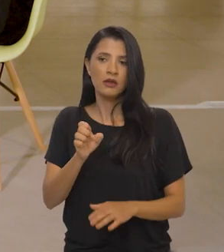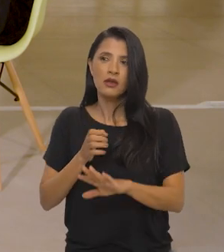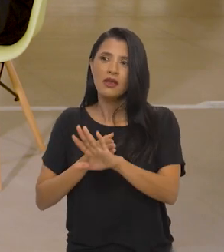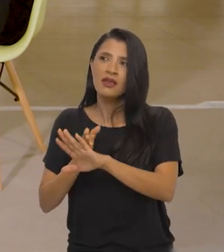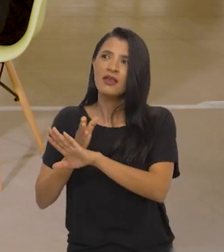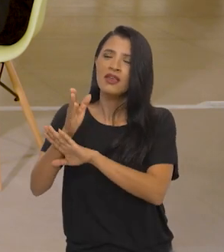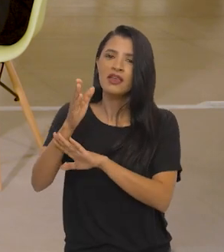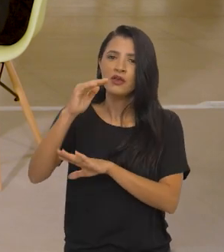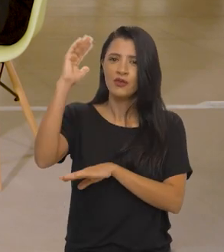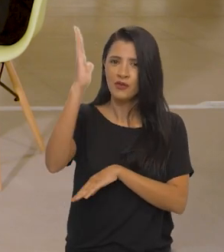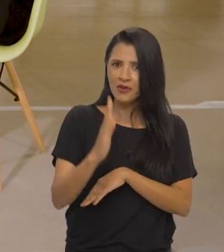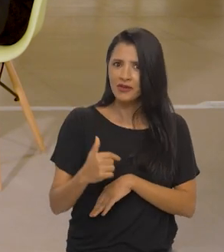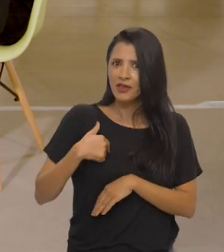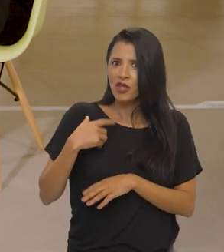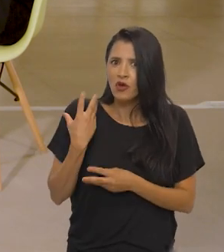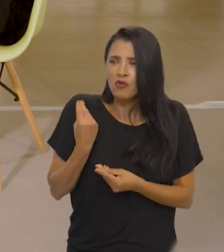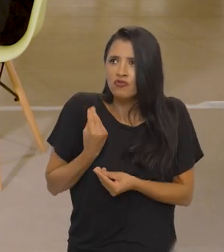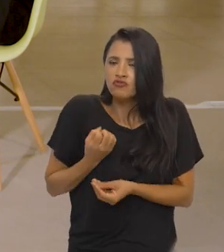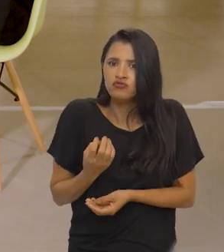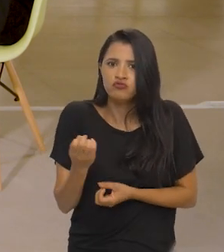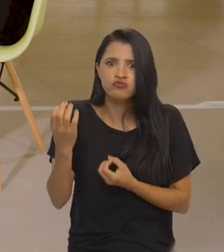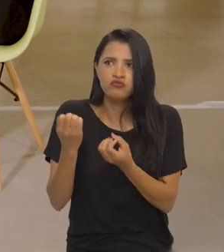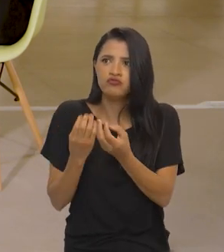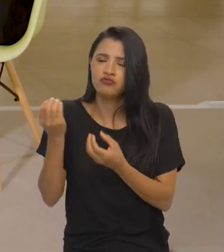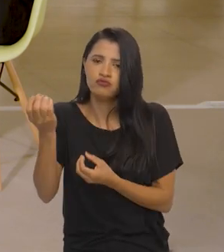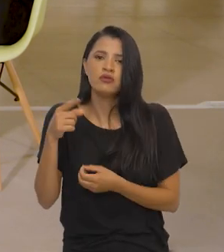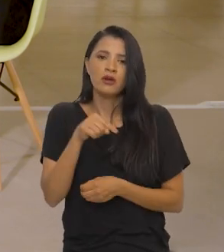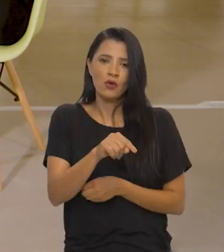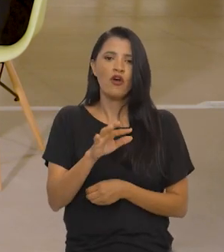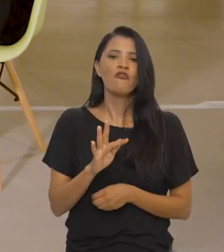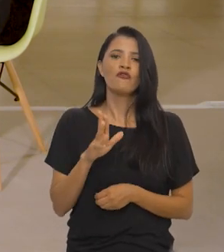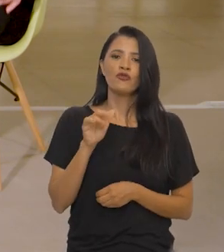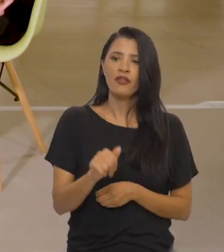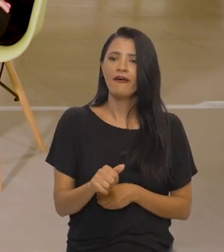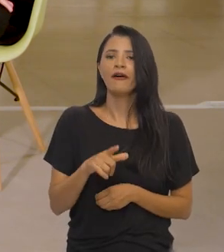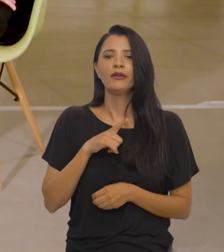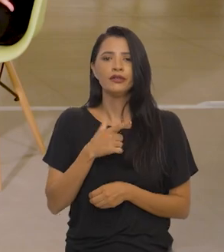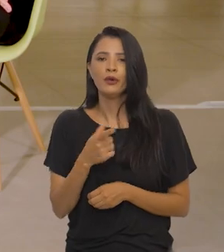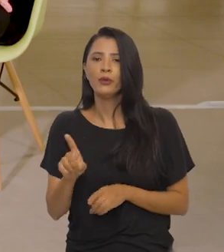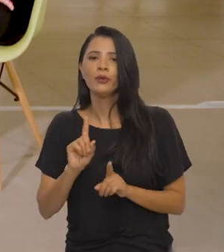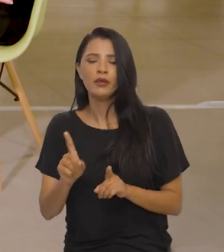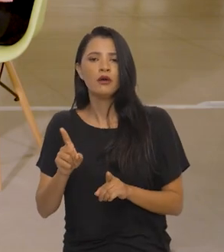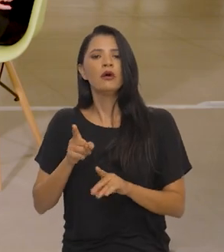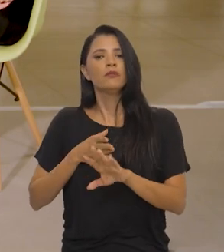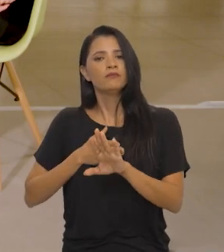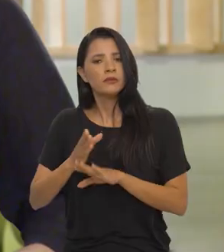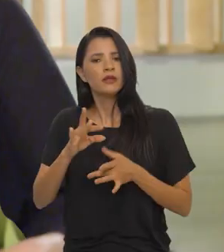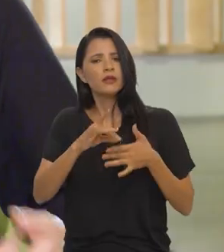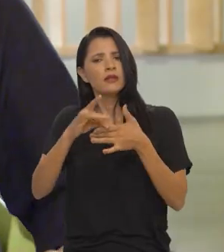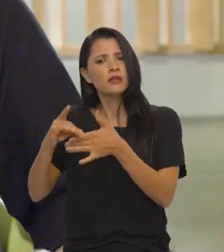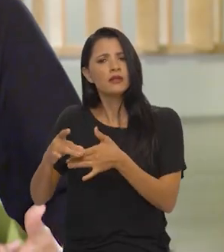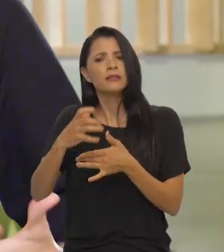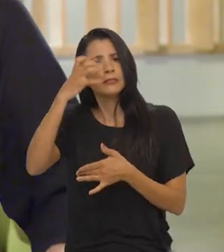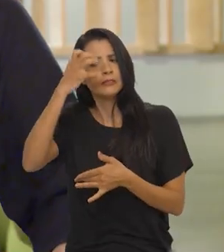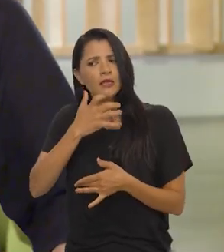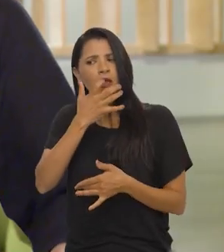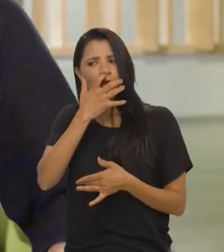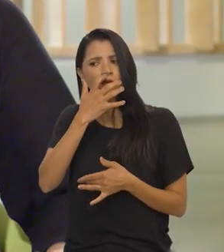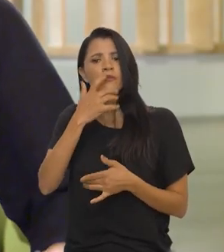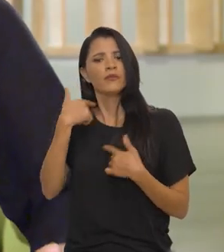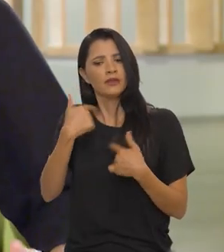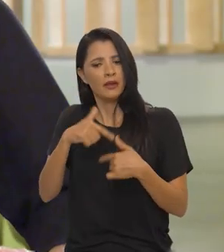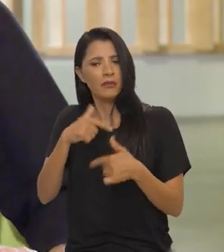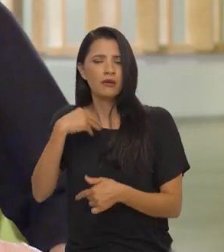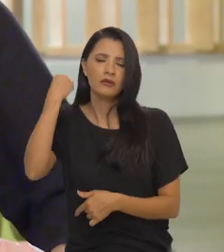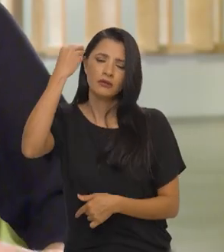caminhando aí pelo Brasil, já viajei muitíssimo com o Circula FUNARTE, sem Circula FUNARTE, mas é, é levando muitíssimo